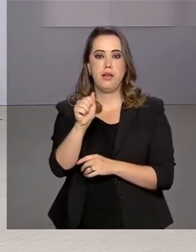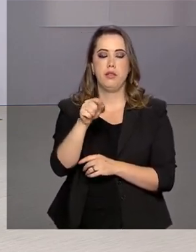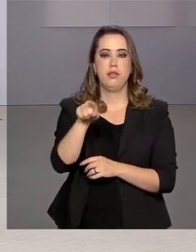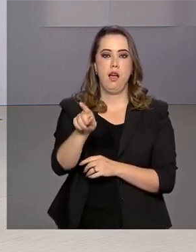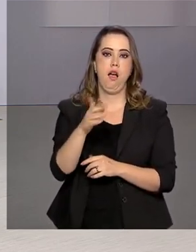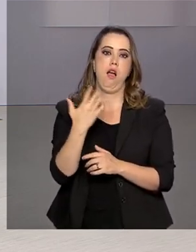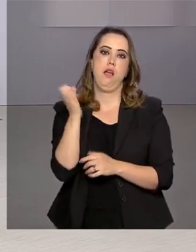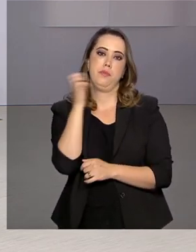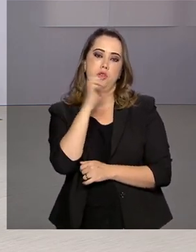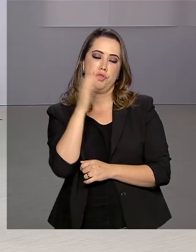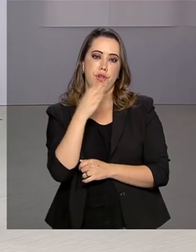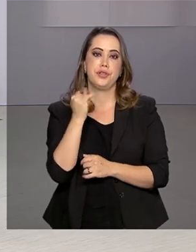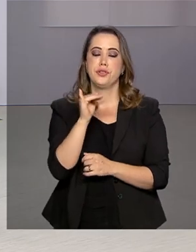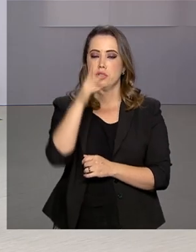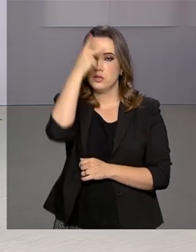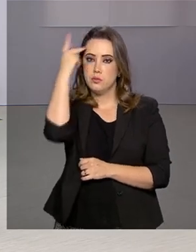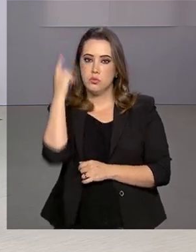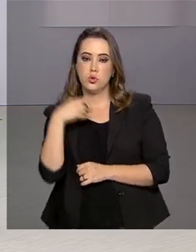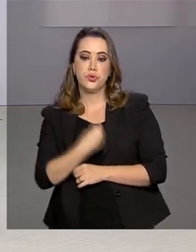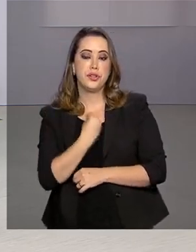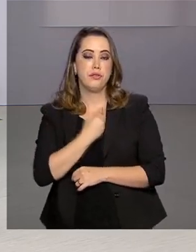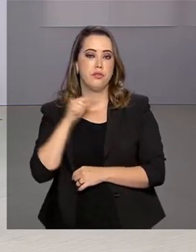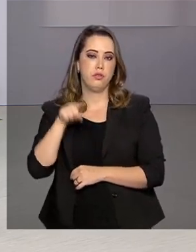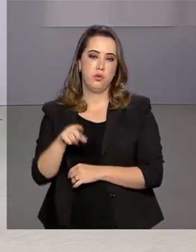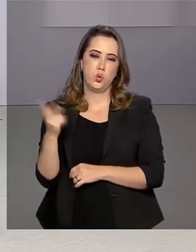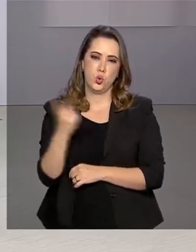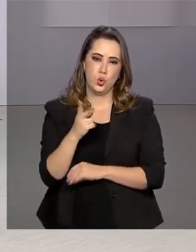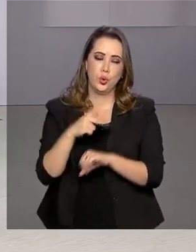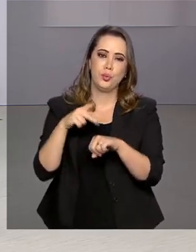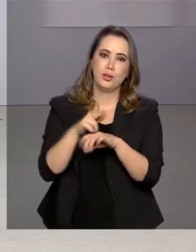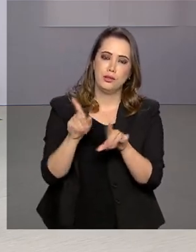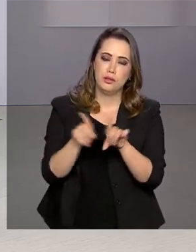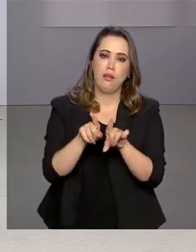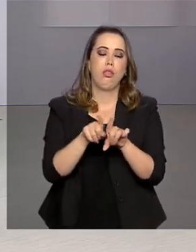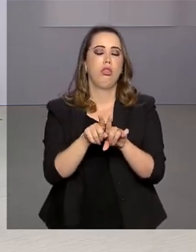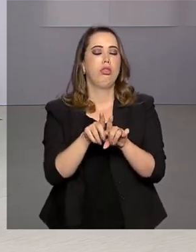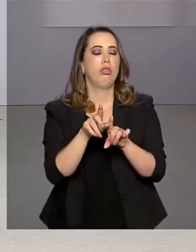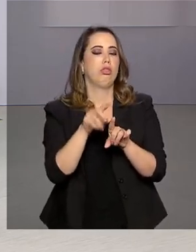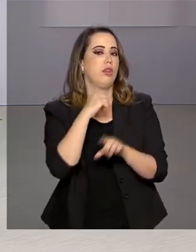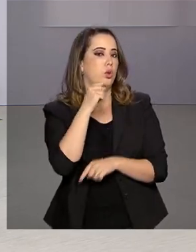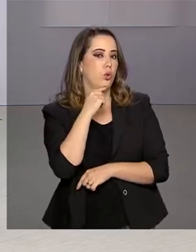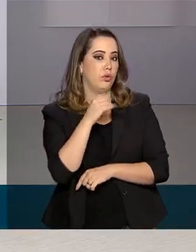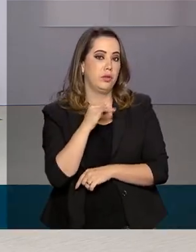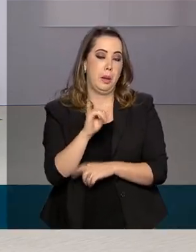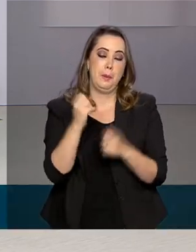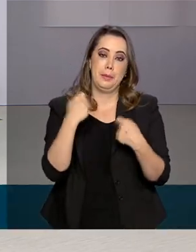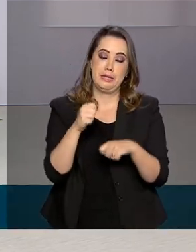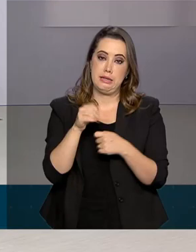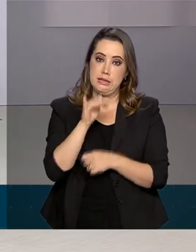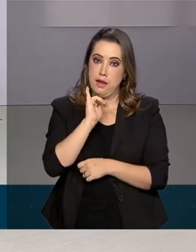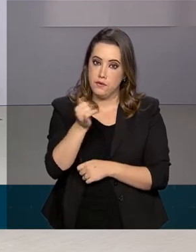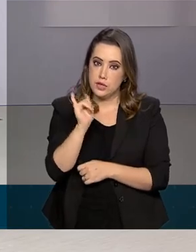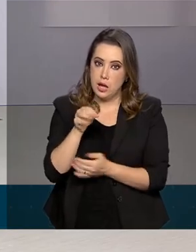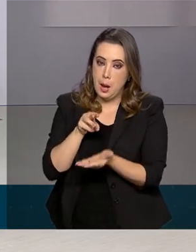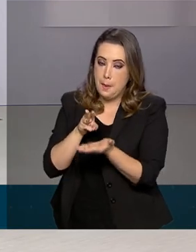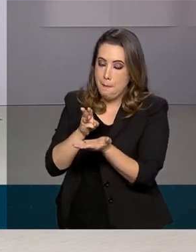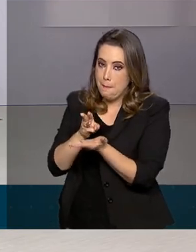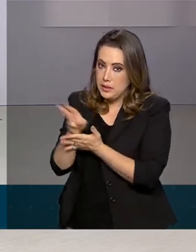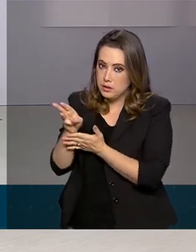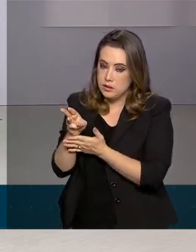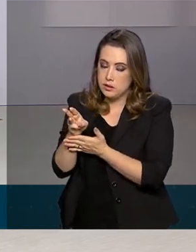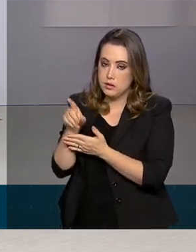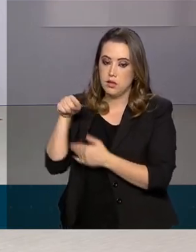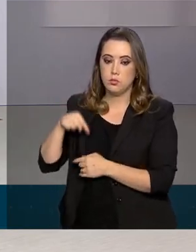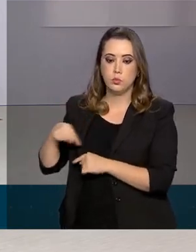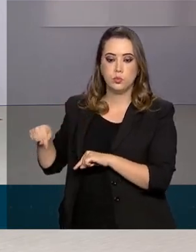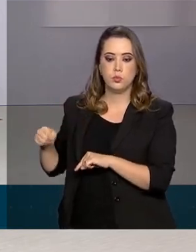esclarecer dúvidas e trocar informações com a comunidade brasileira. Para ser adicionado, é preciso enviar mensagem para o seguinte número, que